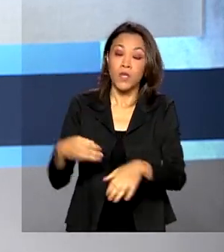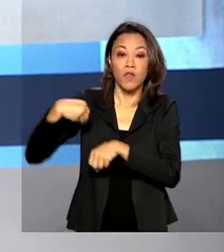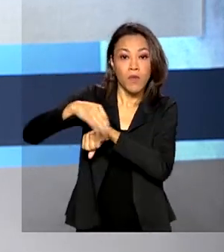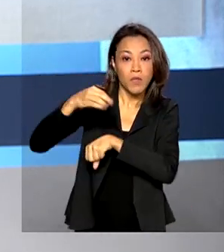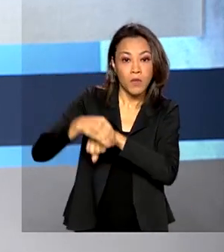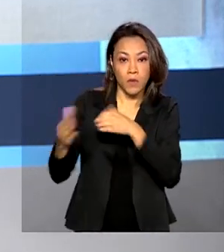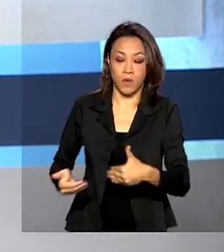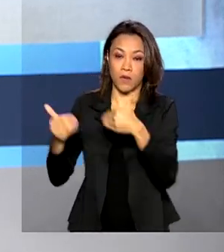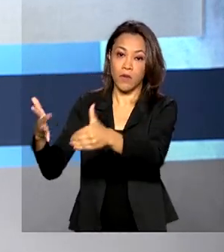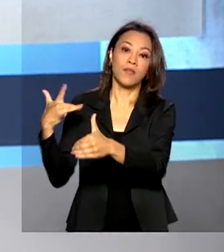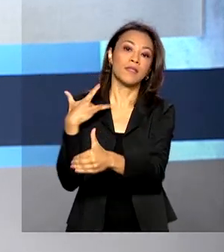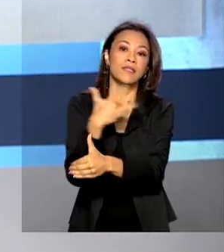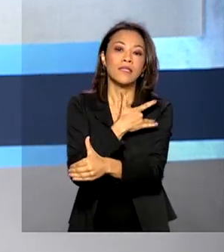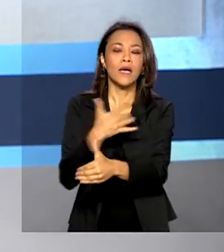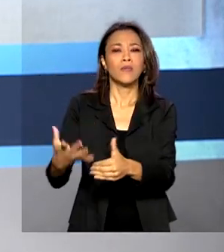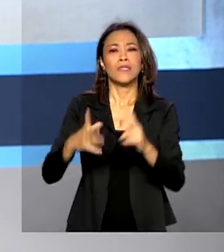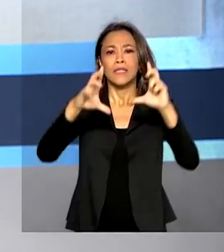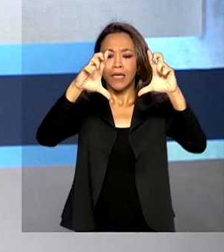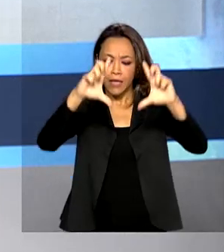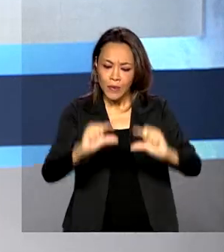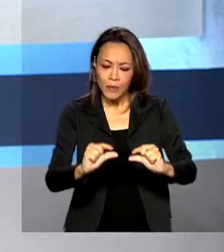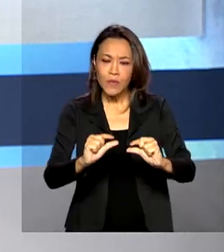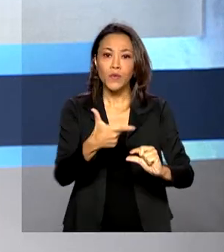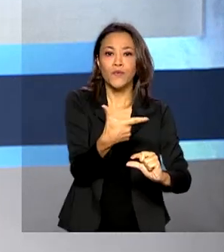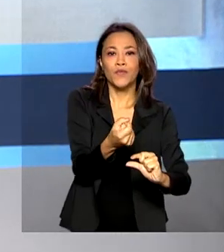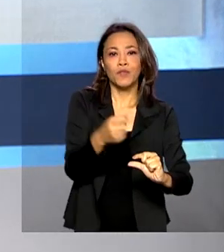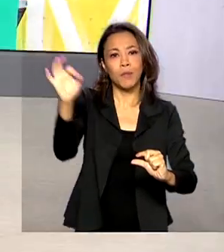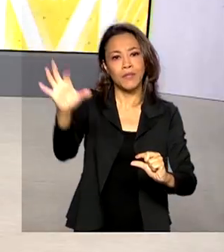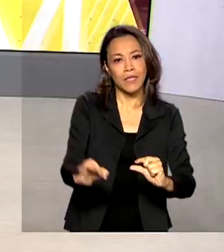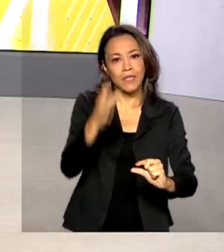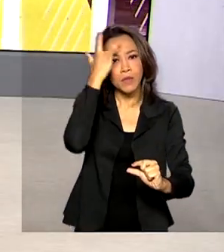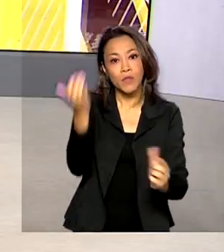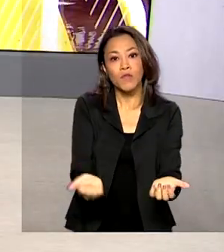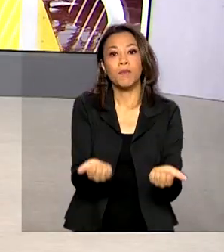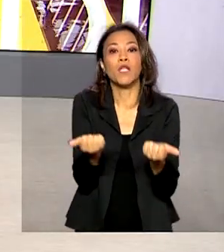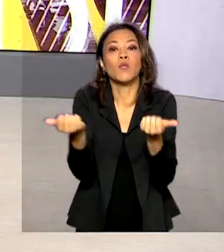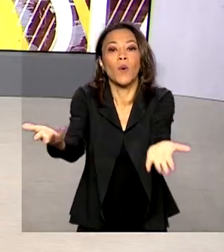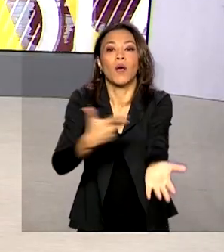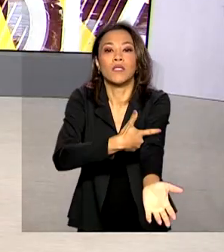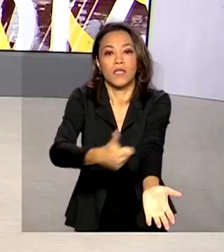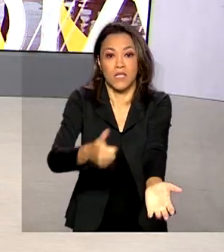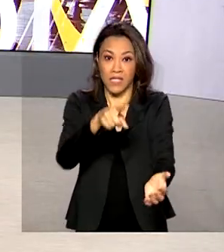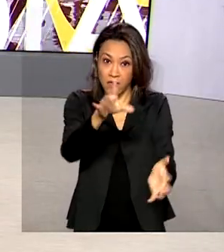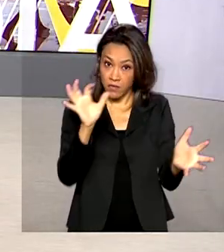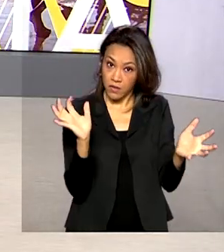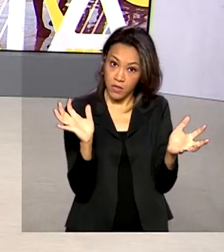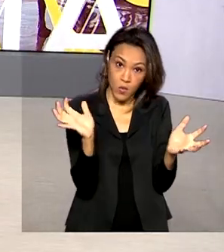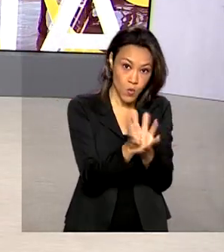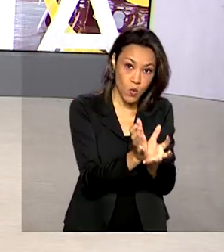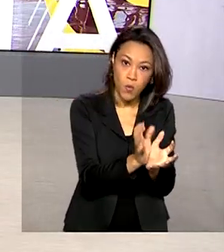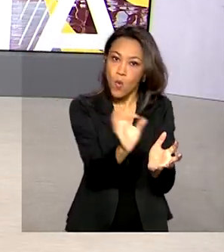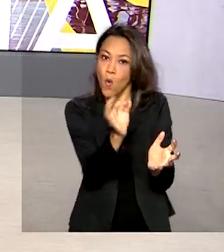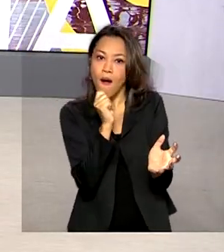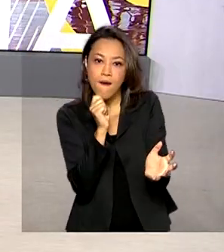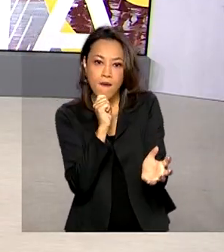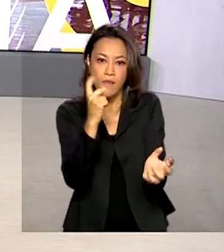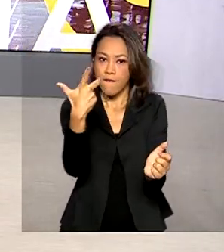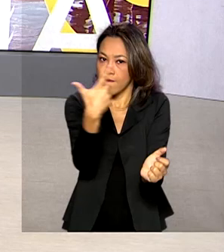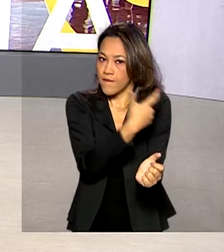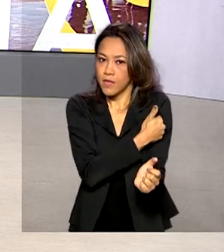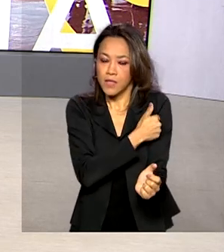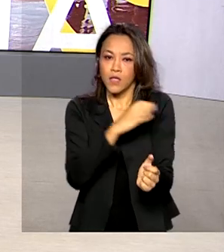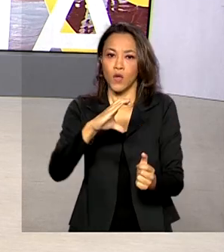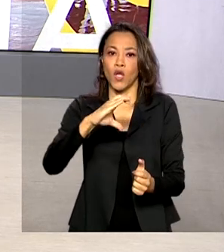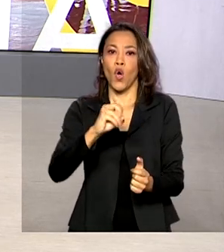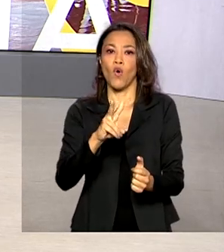Saúde, o número de doadores caiu 20% ano passado. Se você não está nos grupos que precisam tomar a vacina contra a Covid